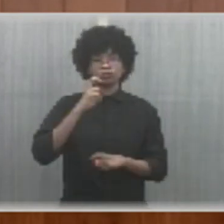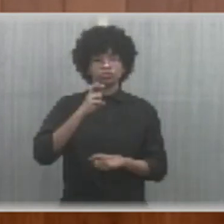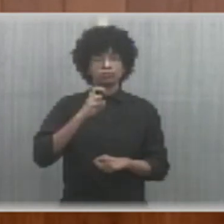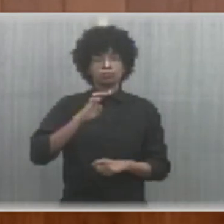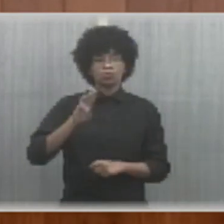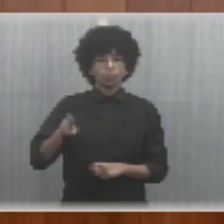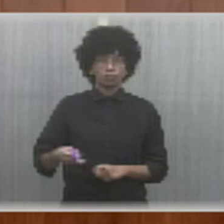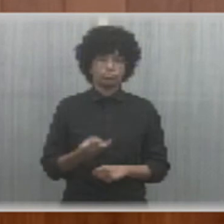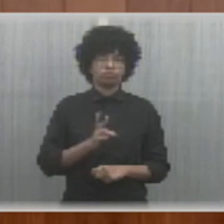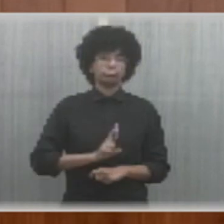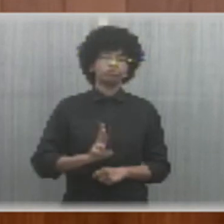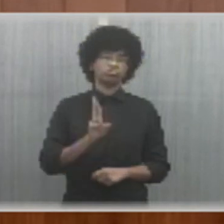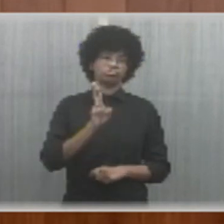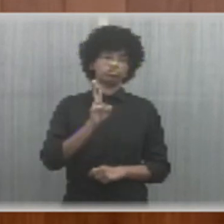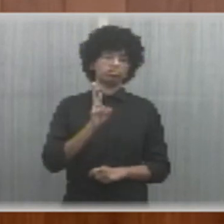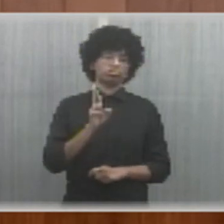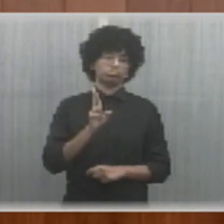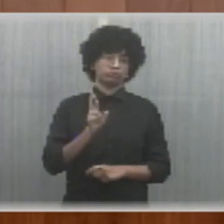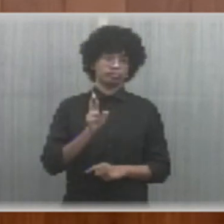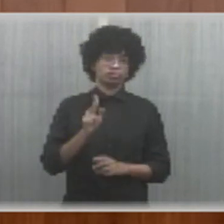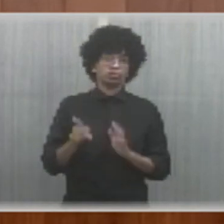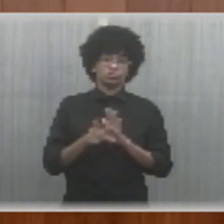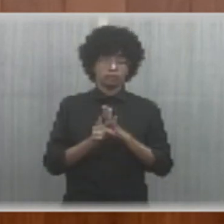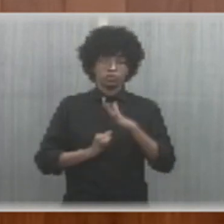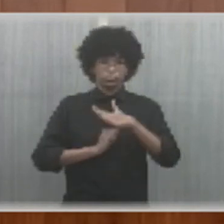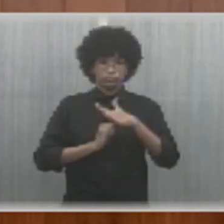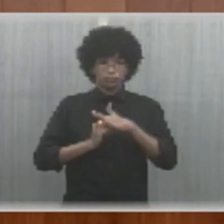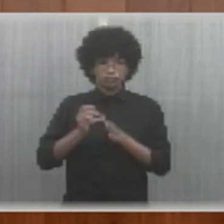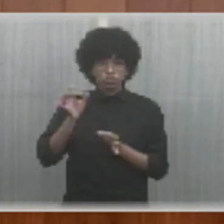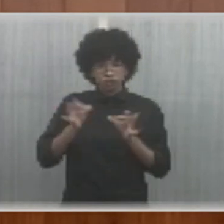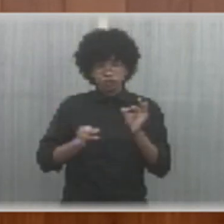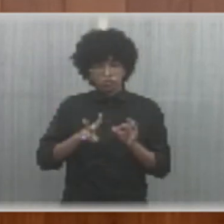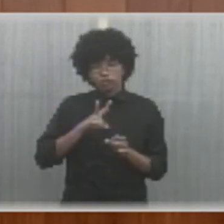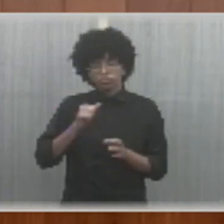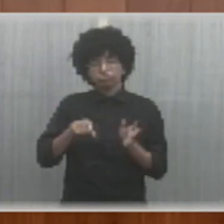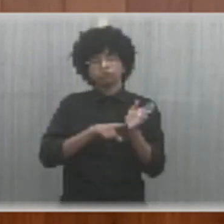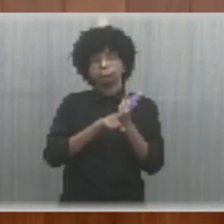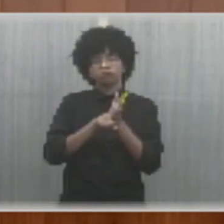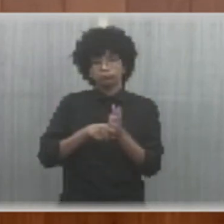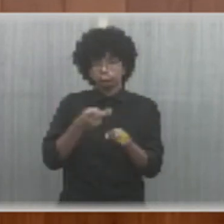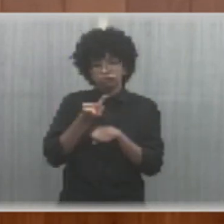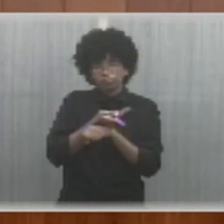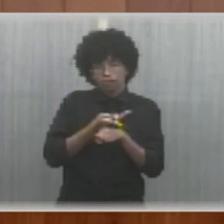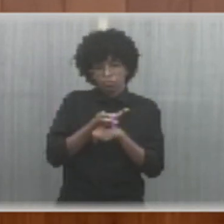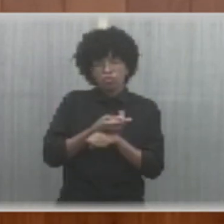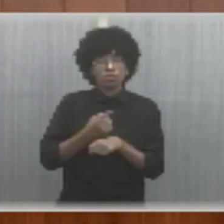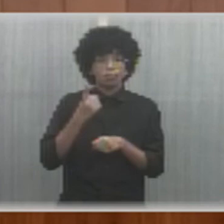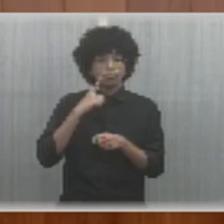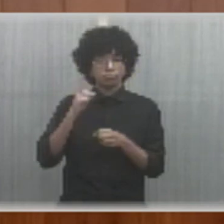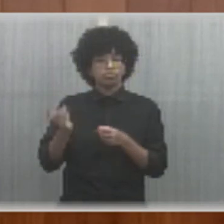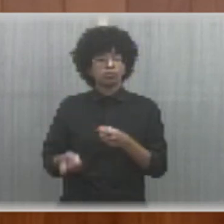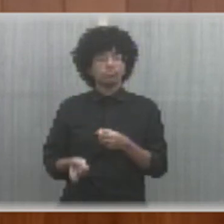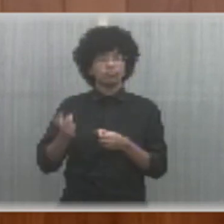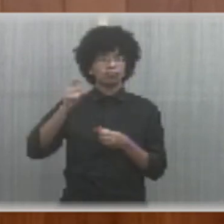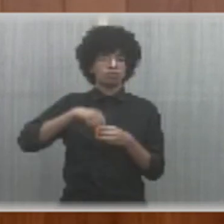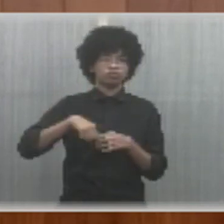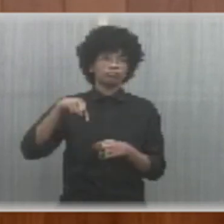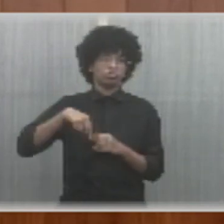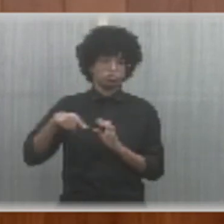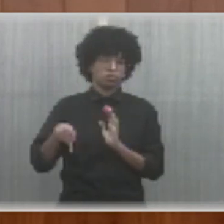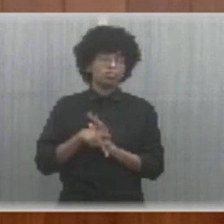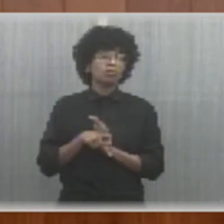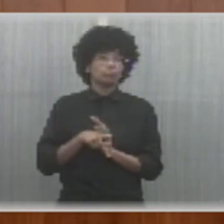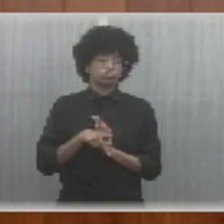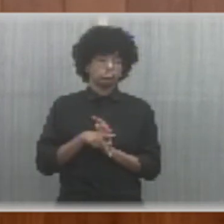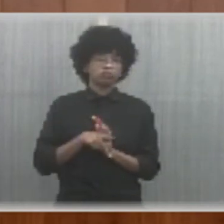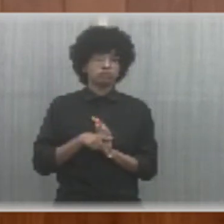reais, que certamente os órgãos de controle e a justiça vão em busca desse dinheiro para retornar aos cofres públicos, que é um dinheiro muito